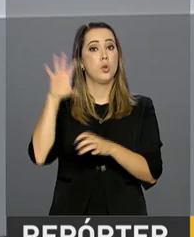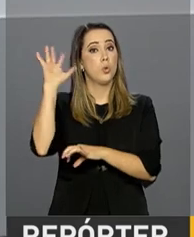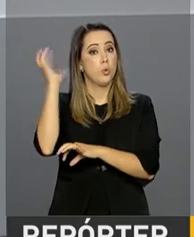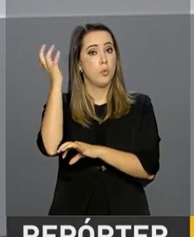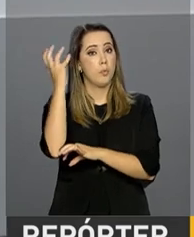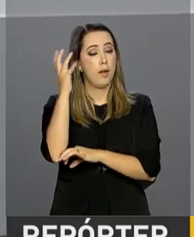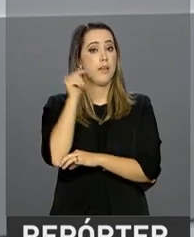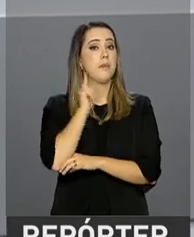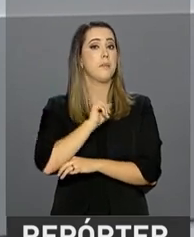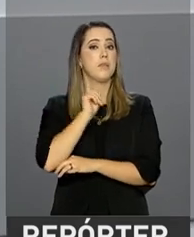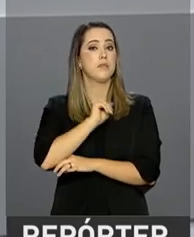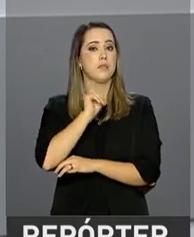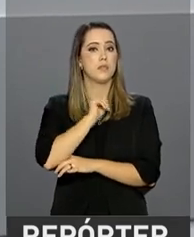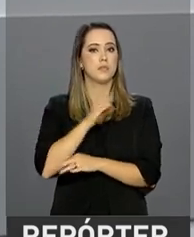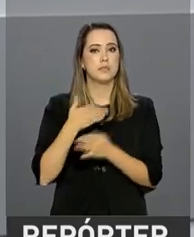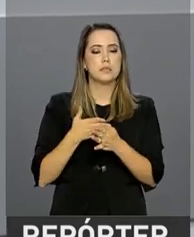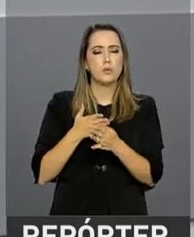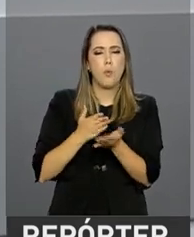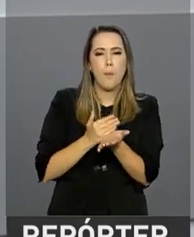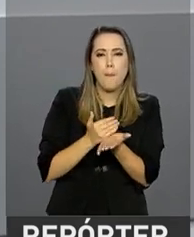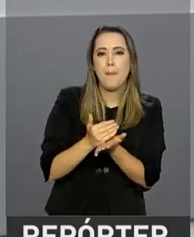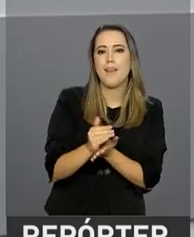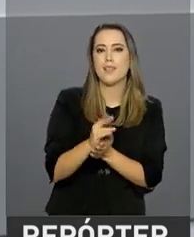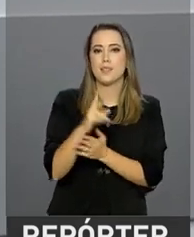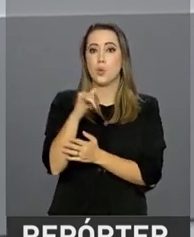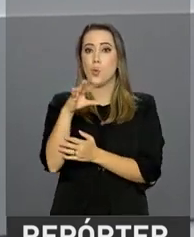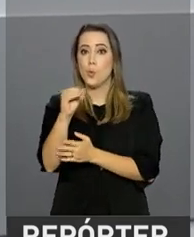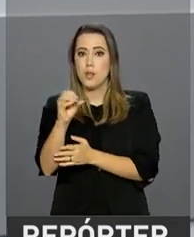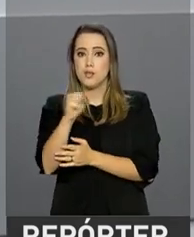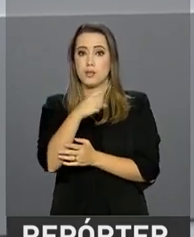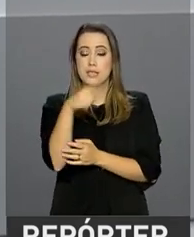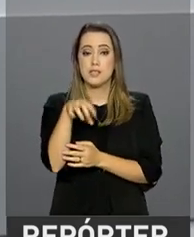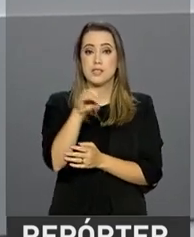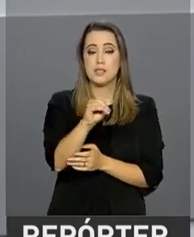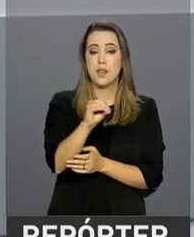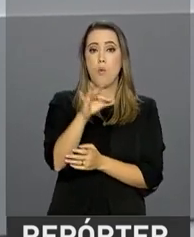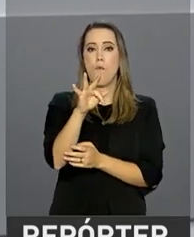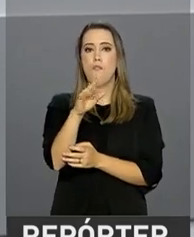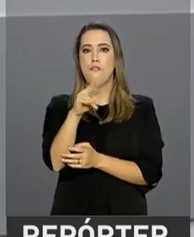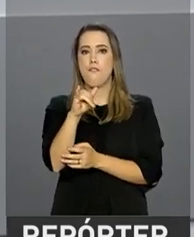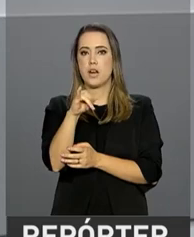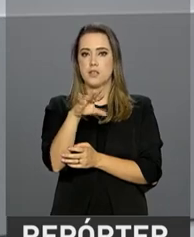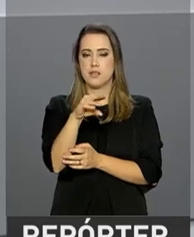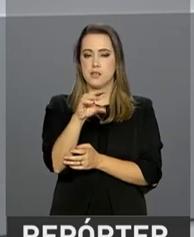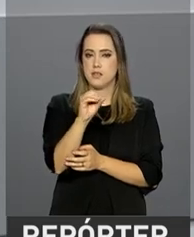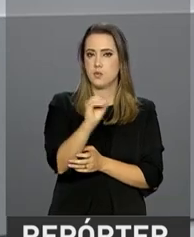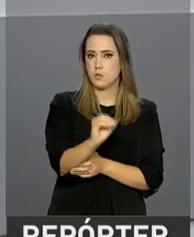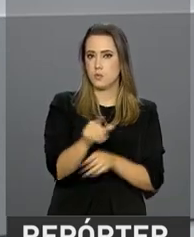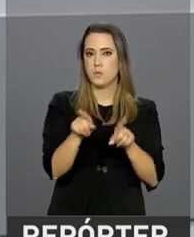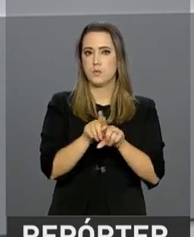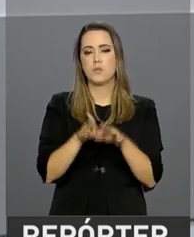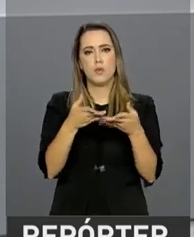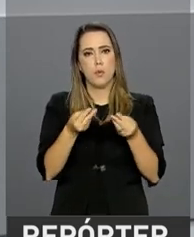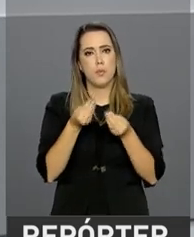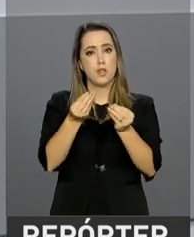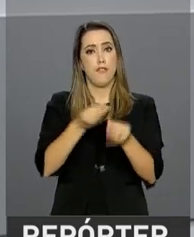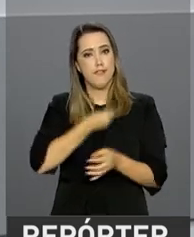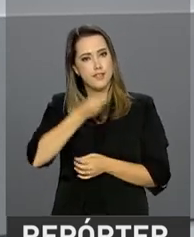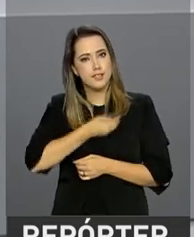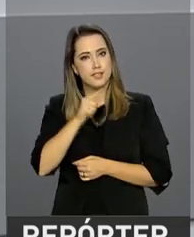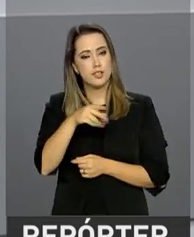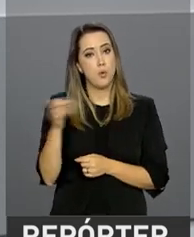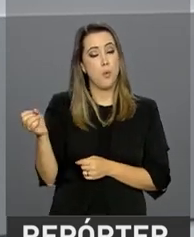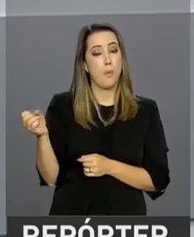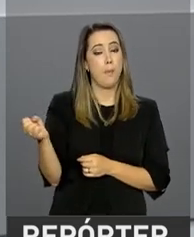da Canastra, em Minas Gerais, nasce o Rio São Francisco. E para garantir a vida de nascentes como essa, o Ministério do Meio Ambiente lança o